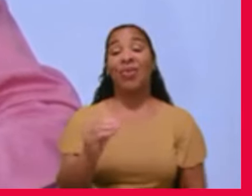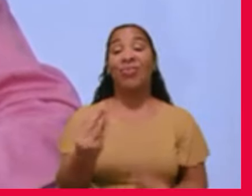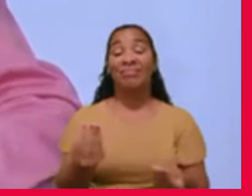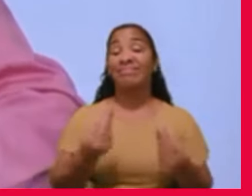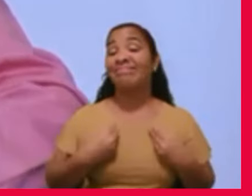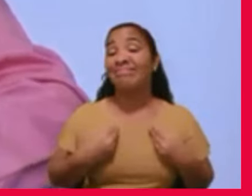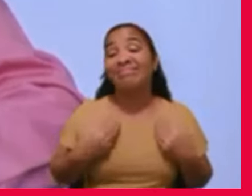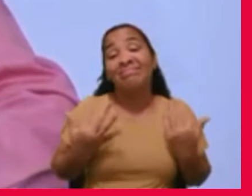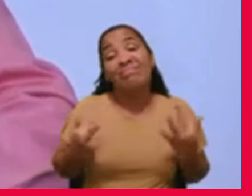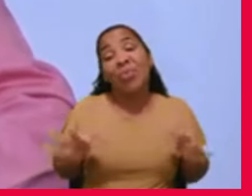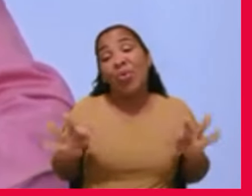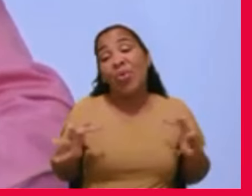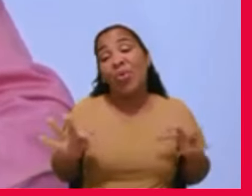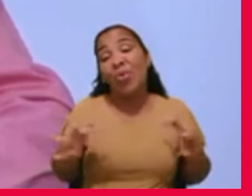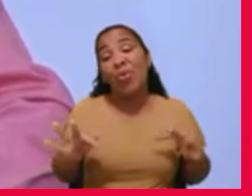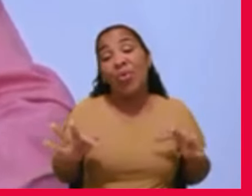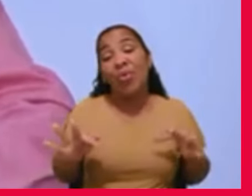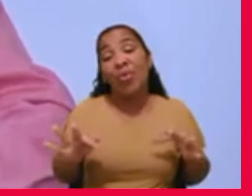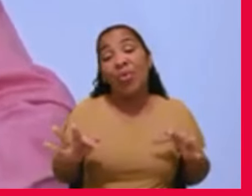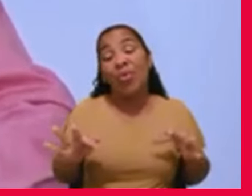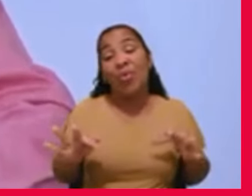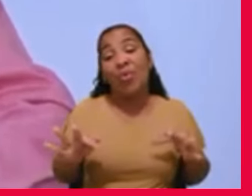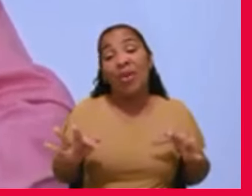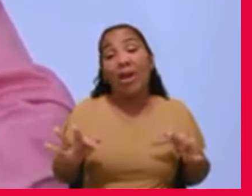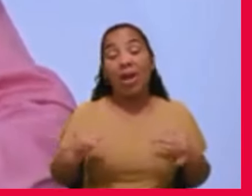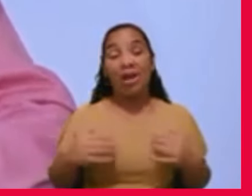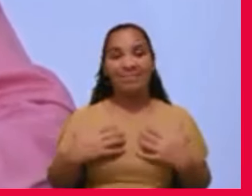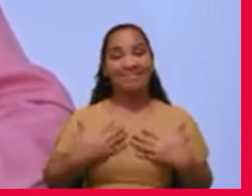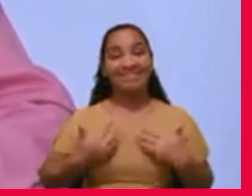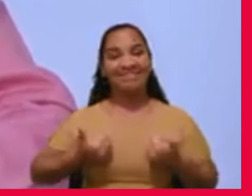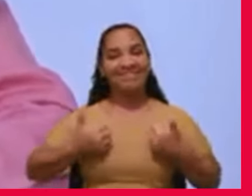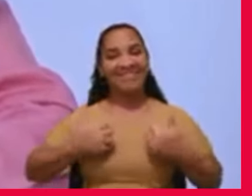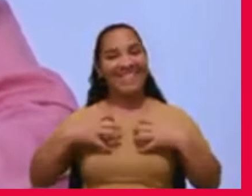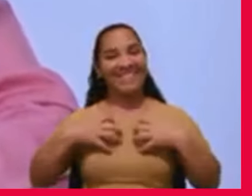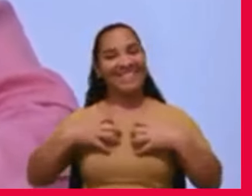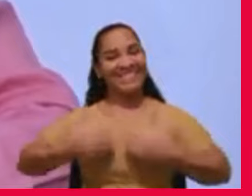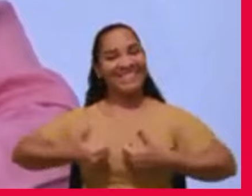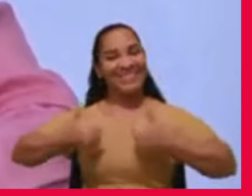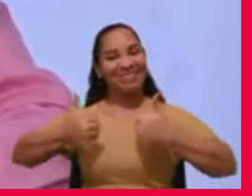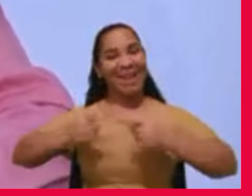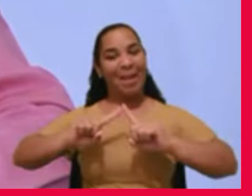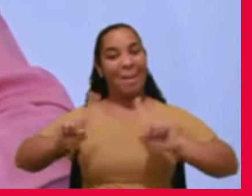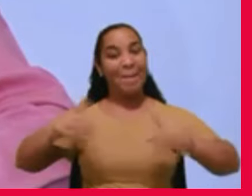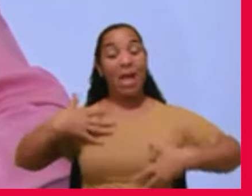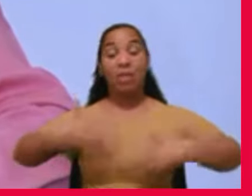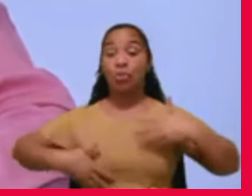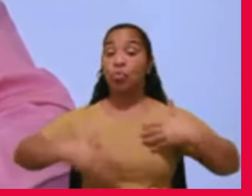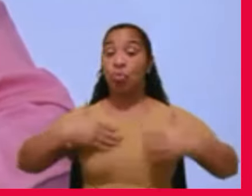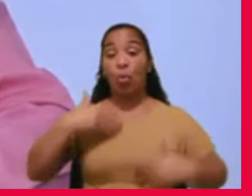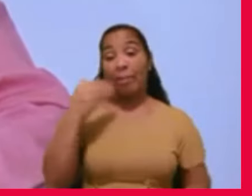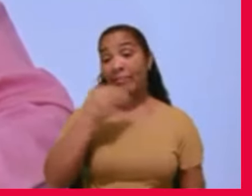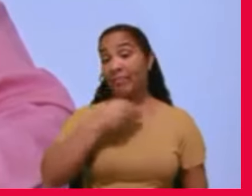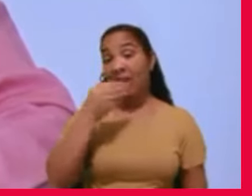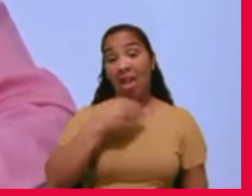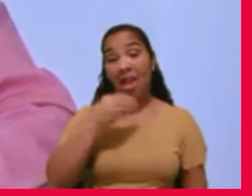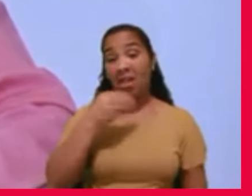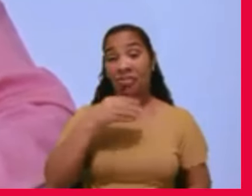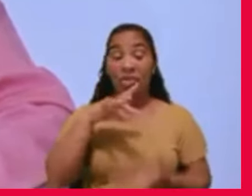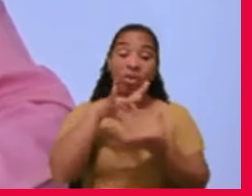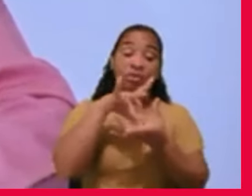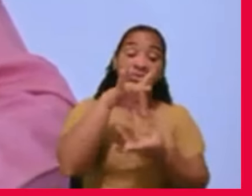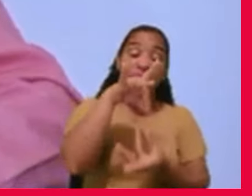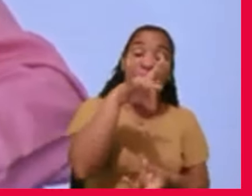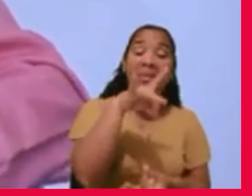bem, mas nós temos um corpo frágil, somos um espírito ainda dependente de emoções,